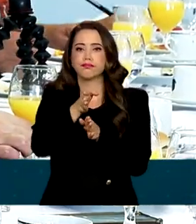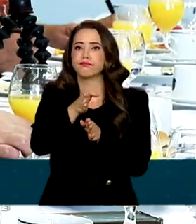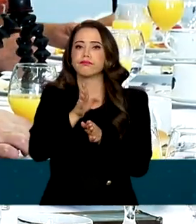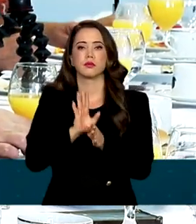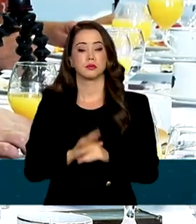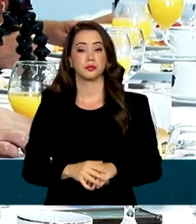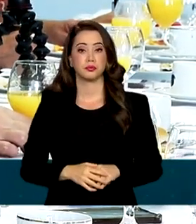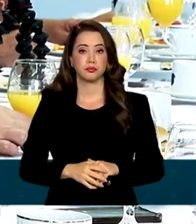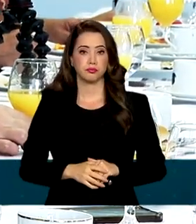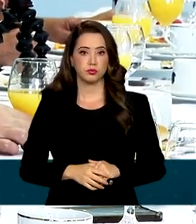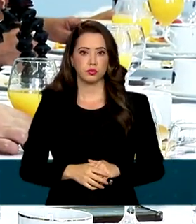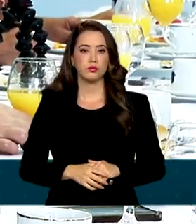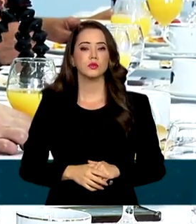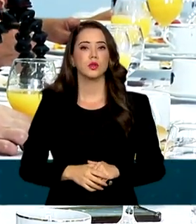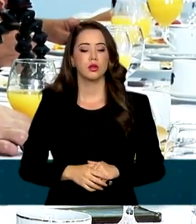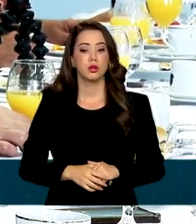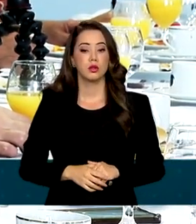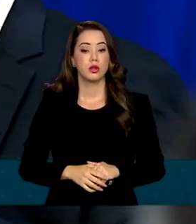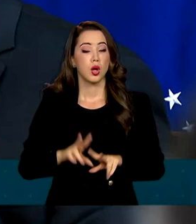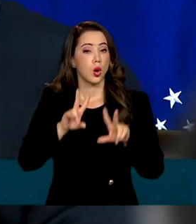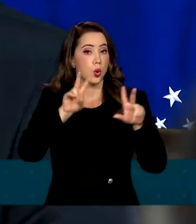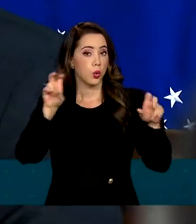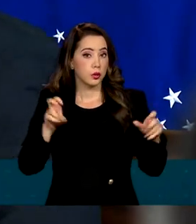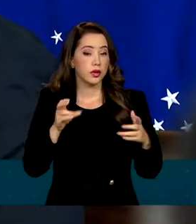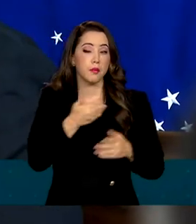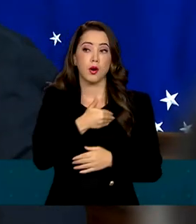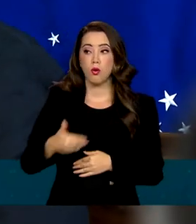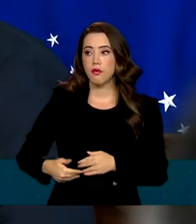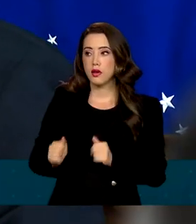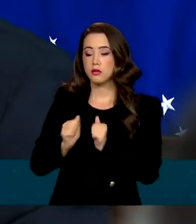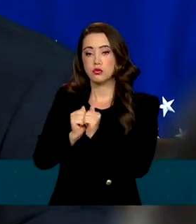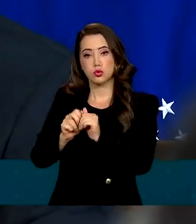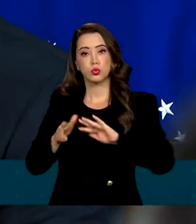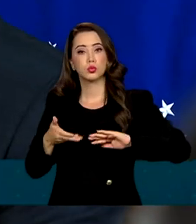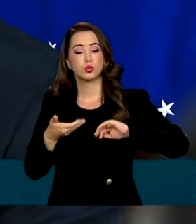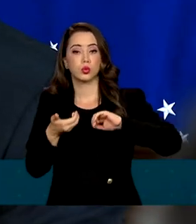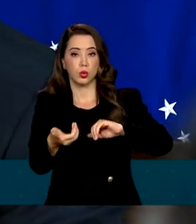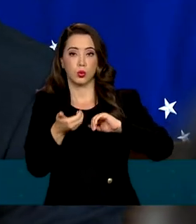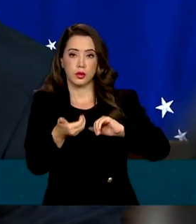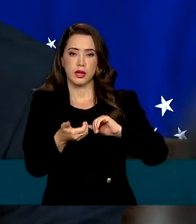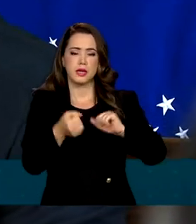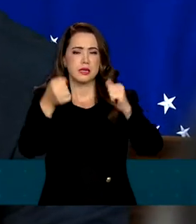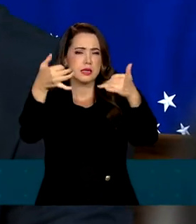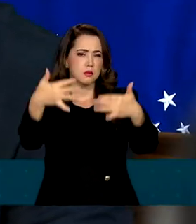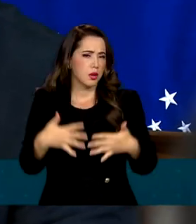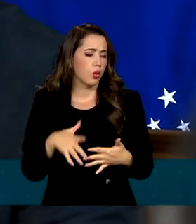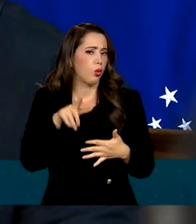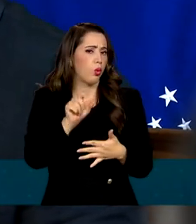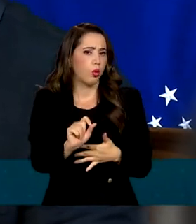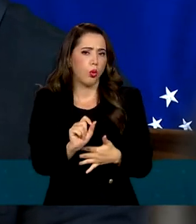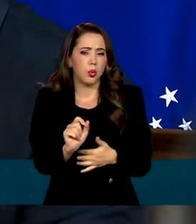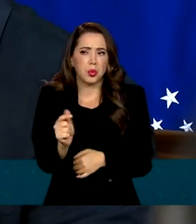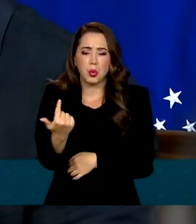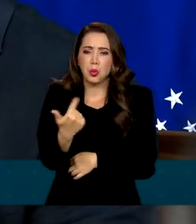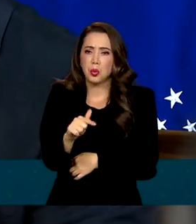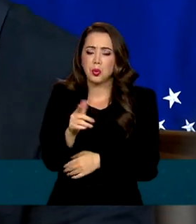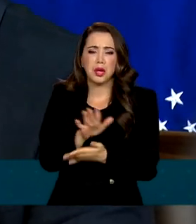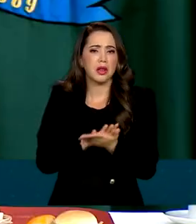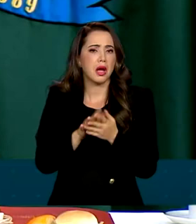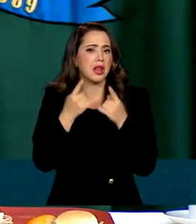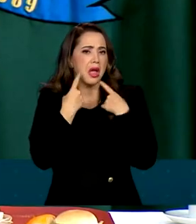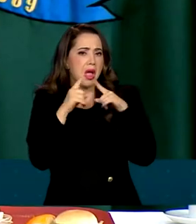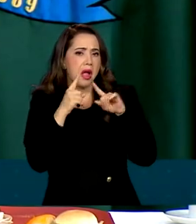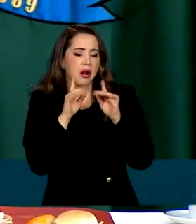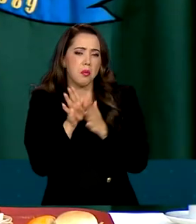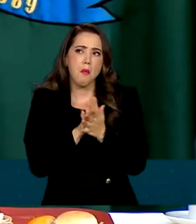governabilidade e o relacionamento com o Congresso Nacional, Lula explicou que não tem do que se queixar.